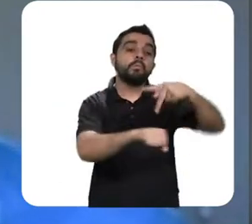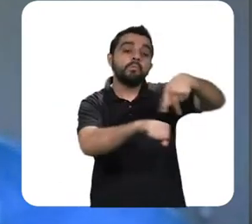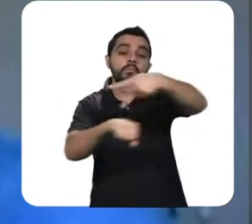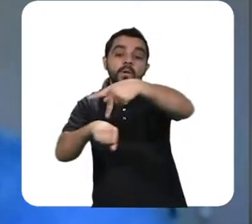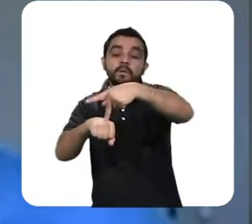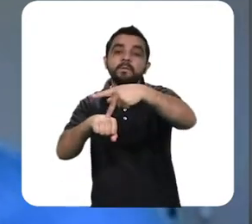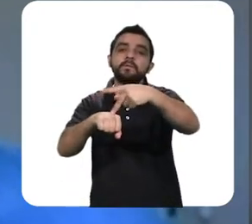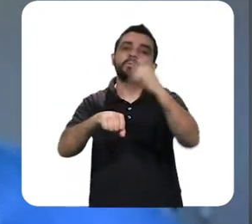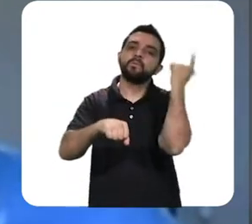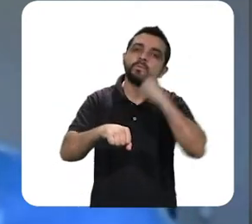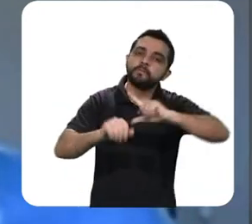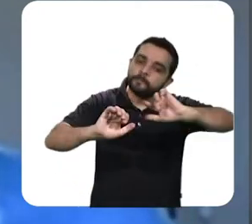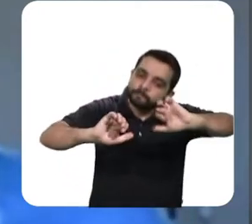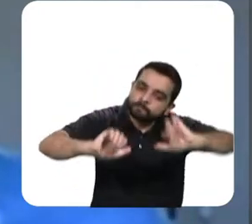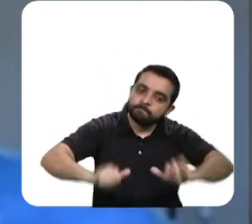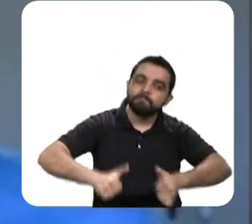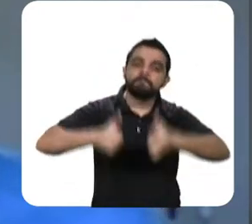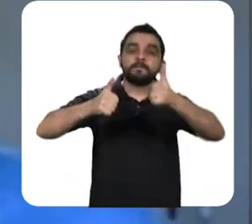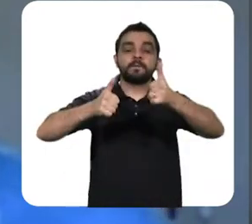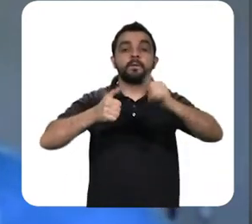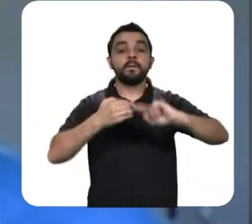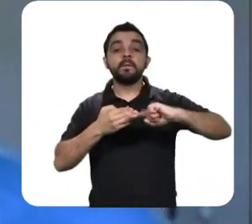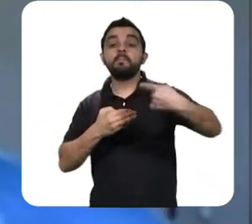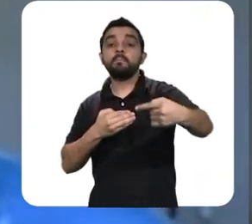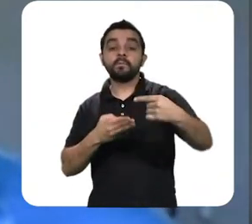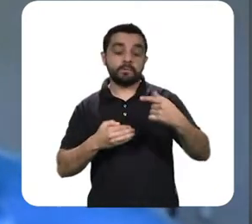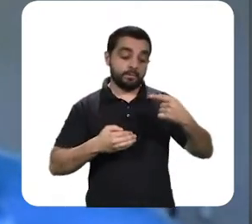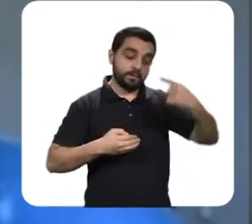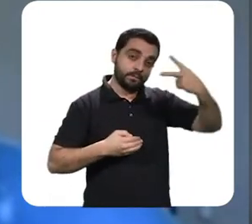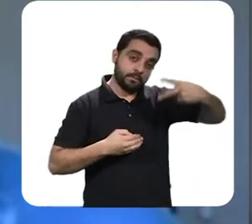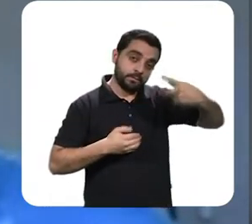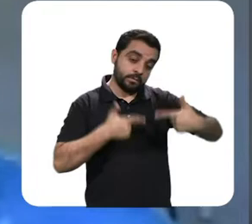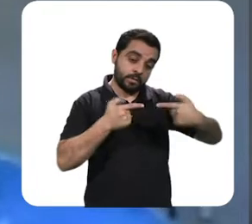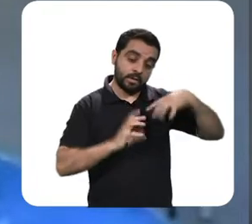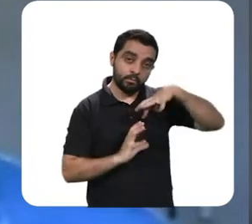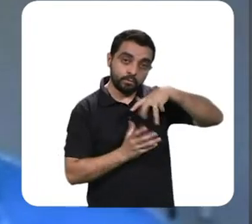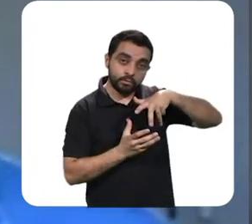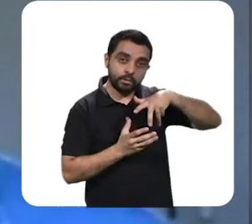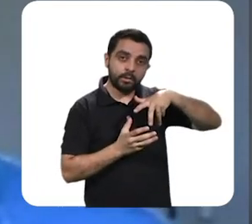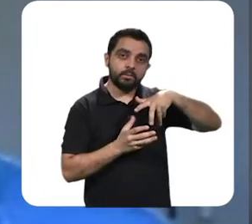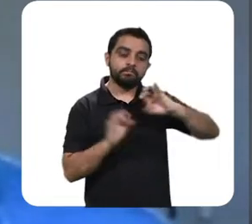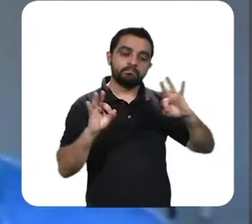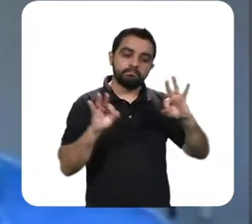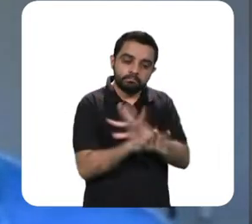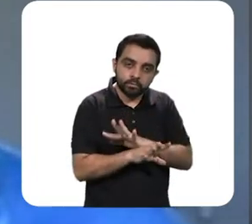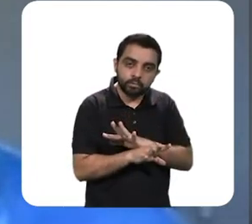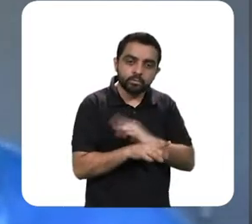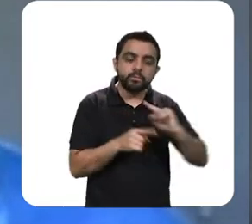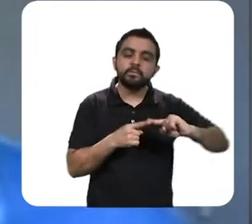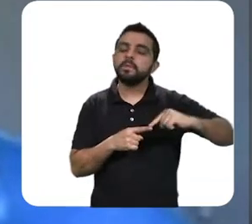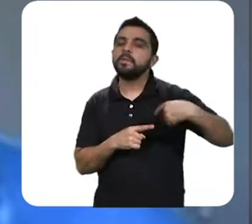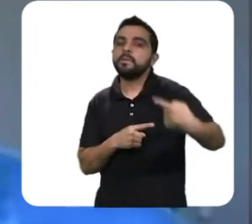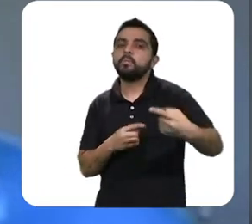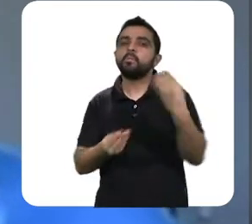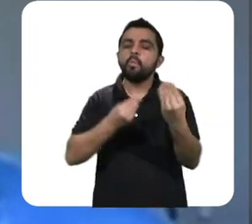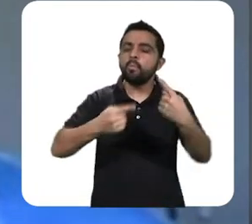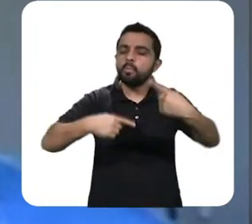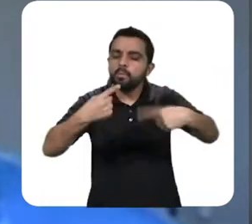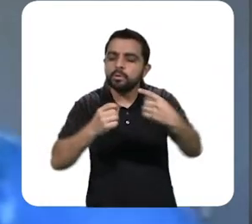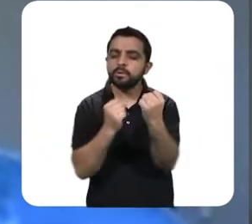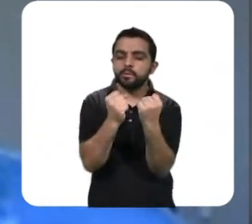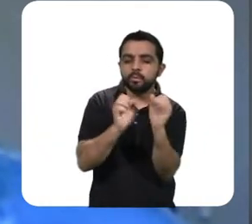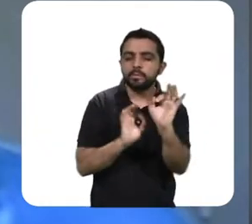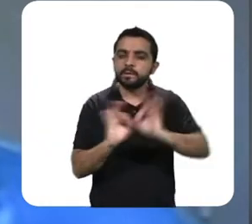dois países conseguem se levantar? Que tipo de